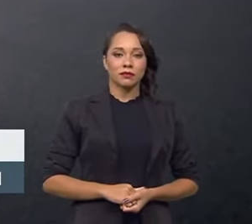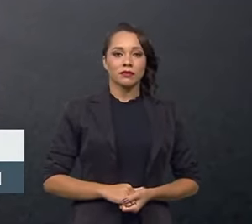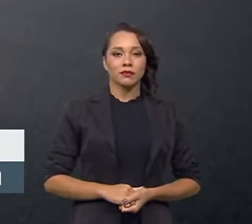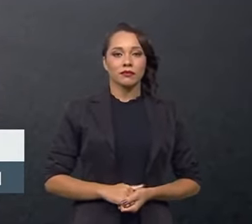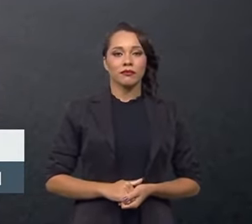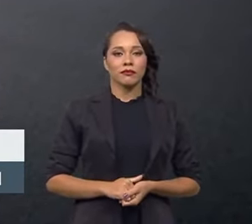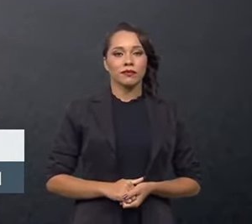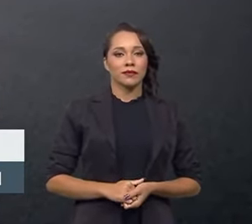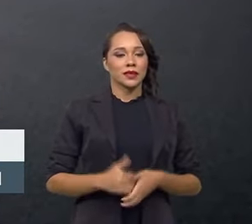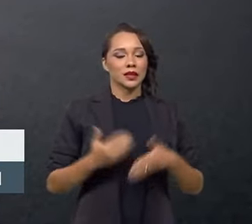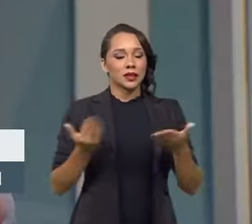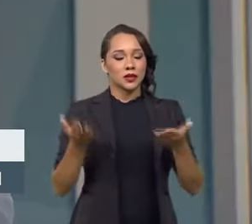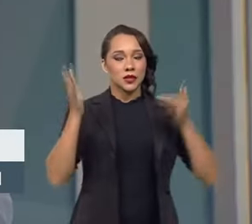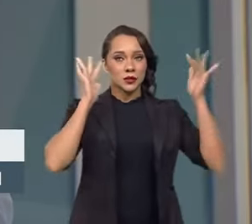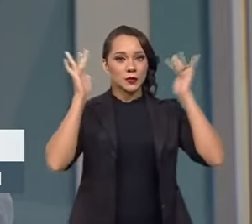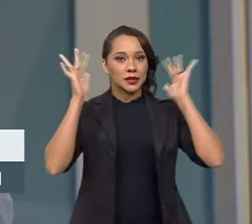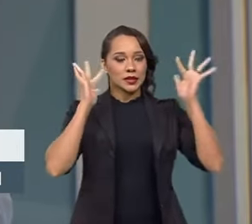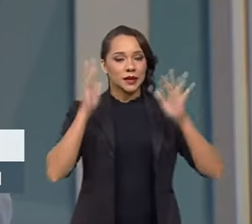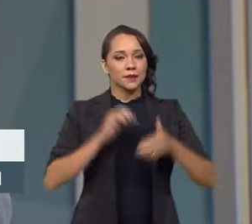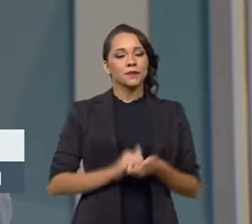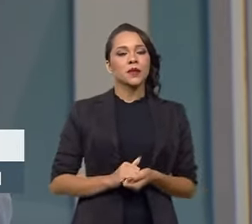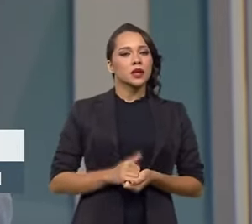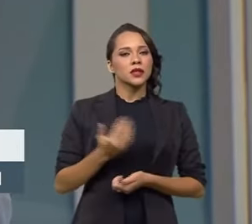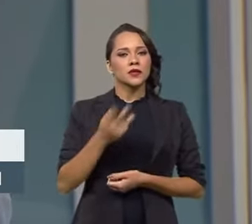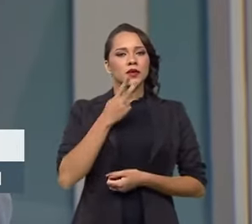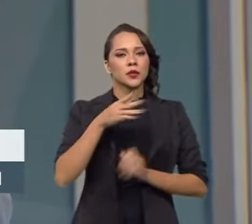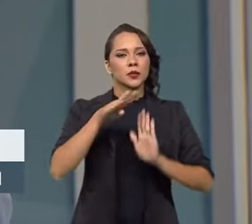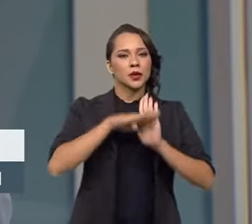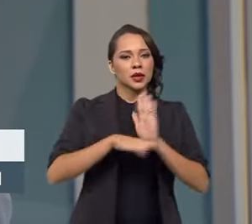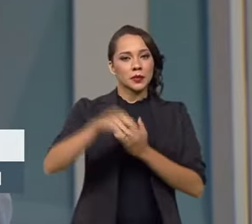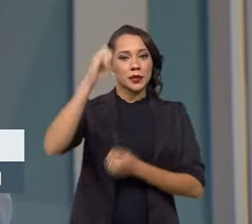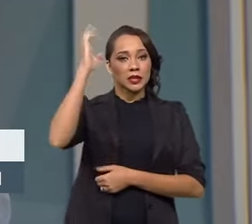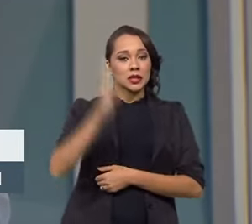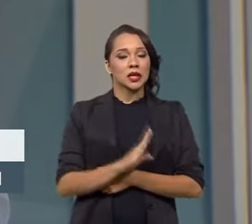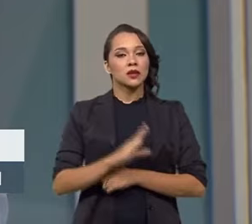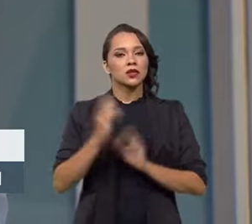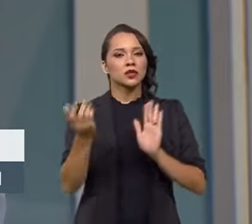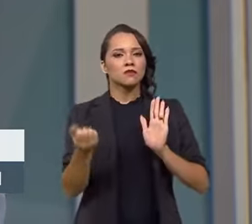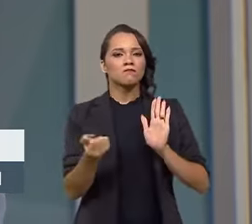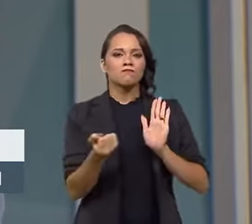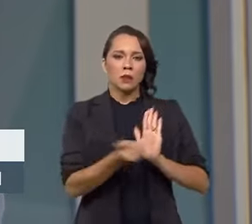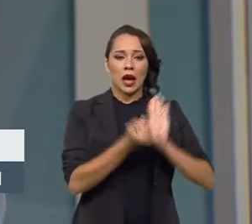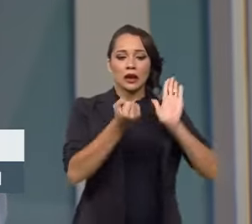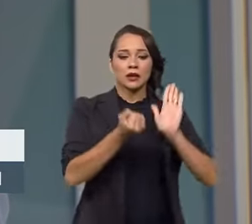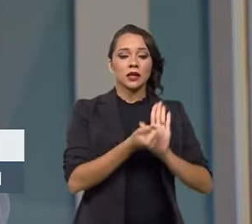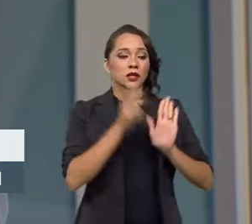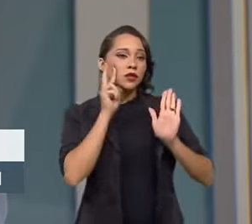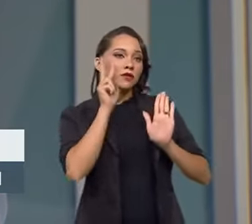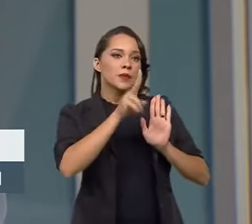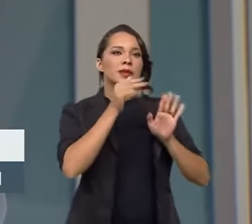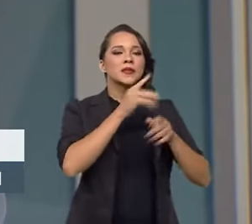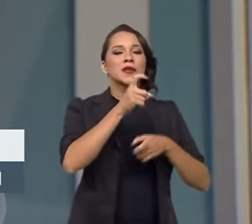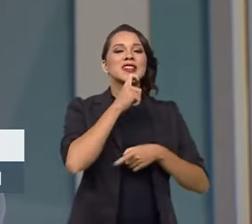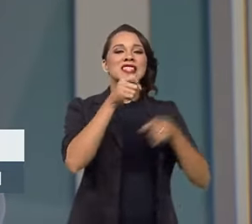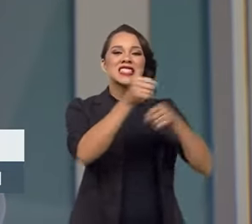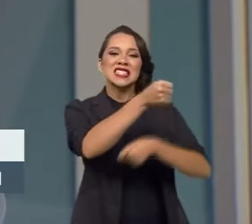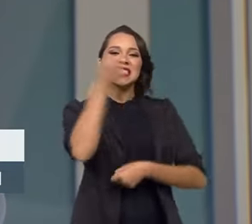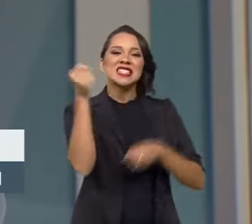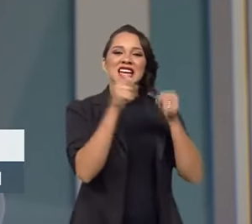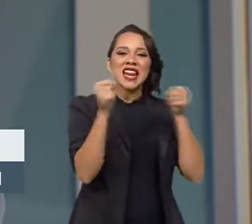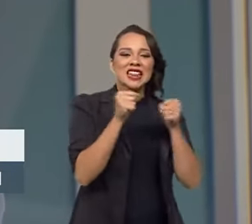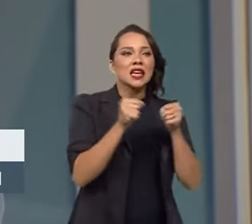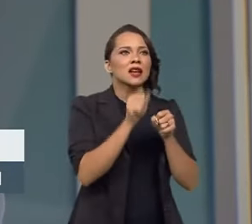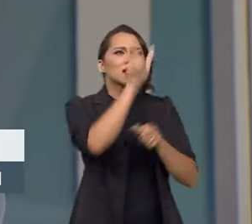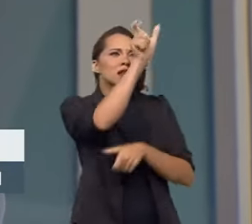Olha, Marina, se a gente pensar, nós estamos falando do programa brasileiro de etiquetagem. Então, a gente olhar a geladeira que nós temos em casa, tem uma